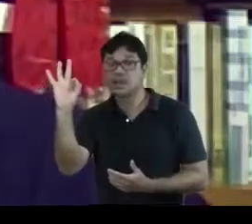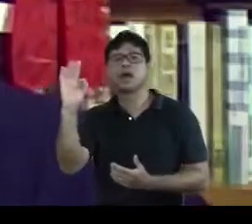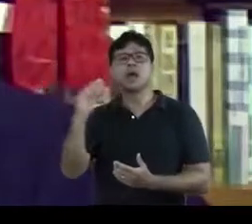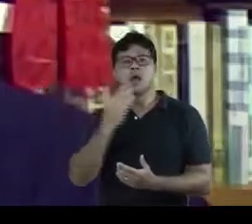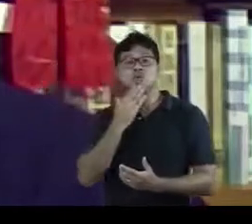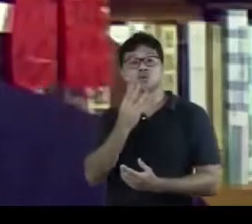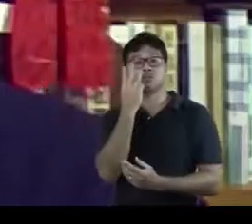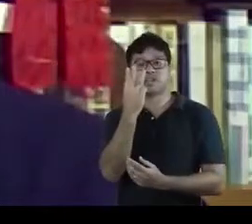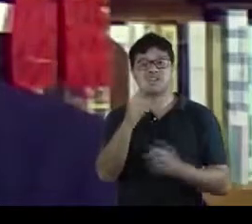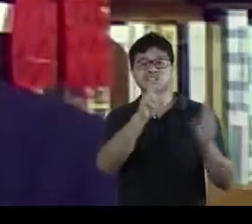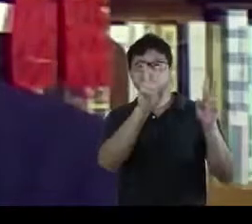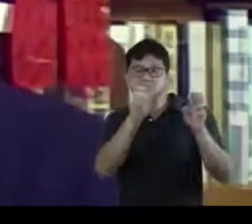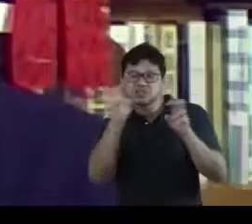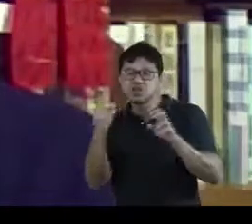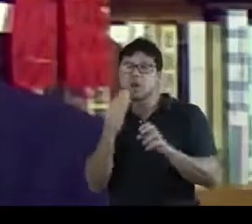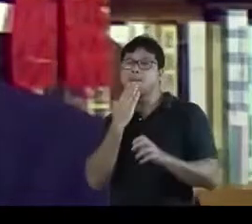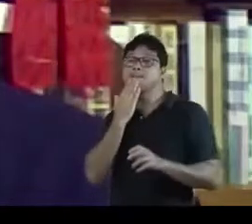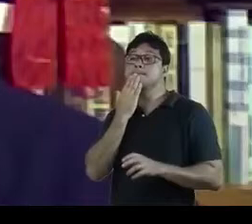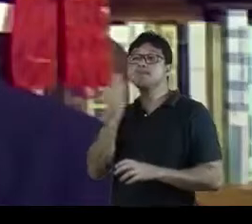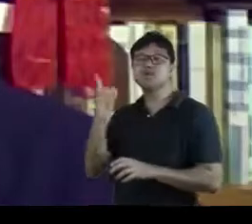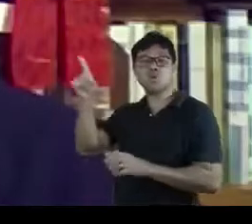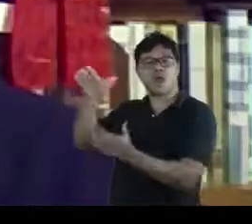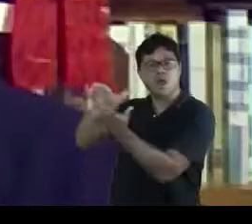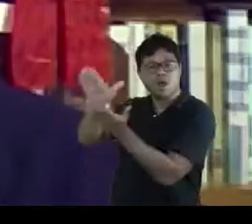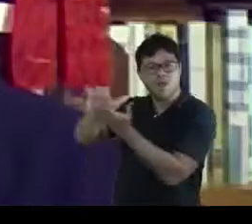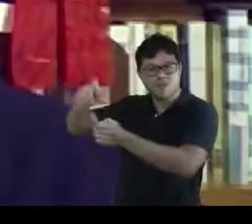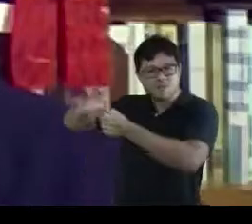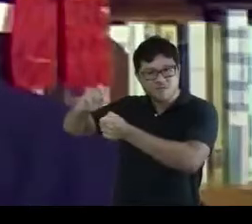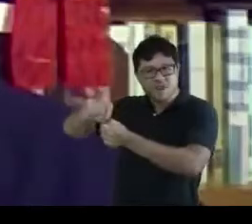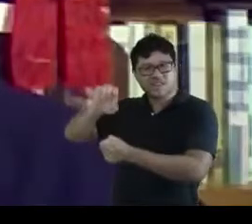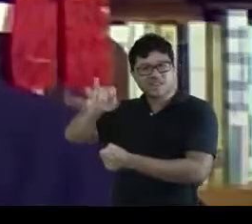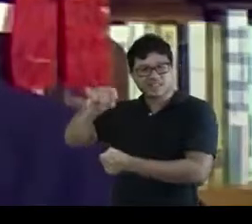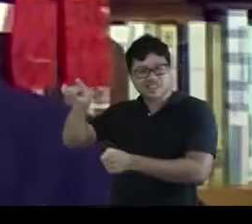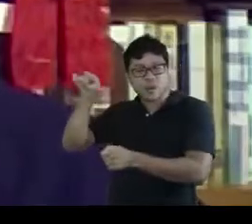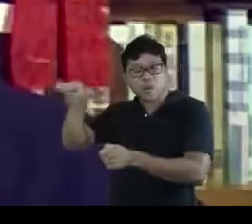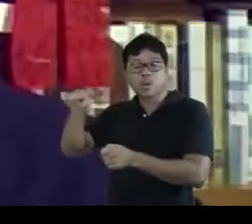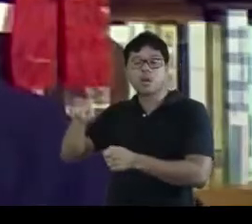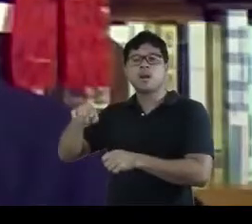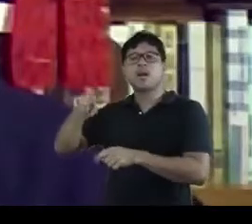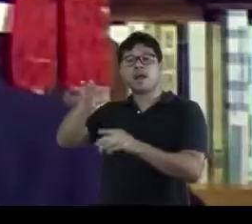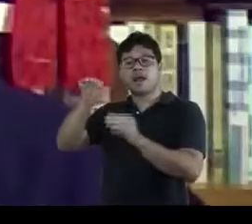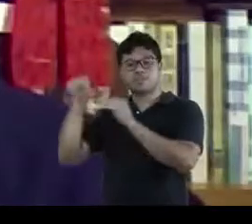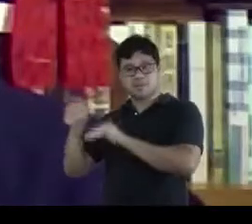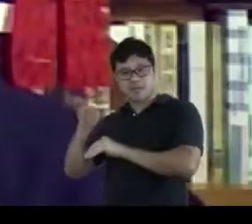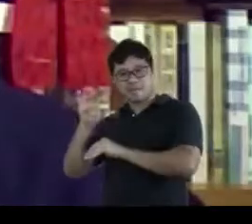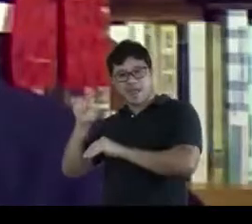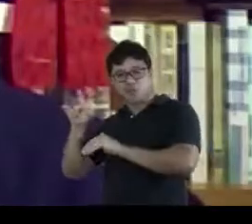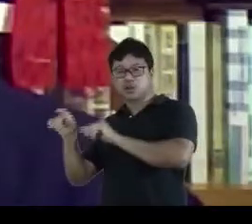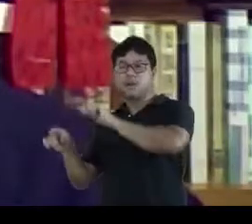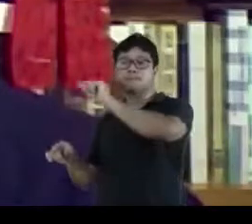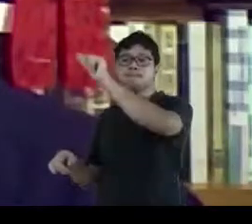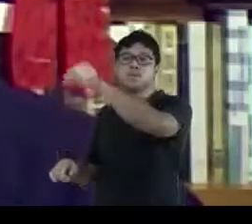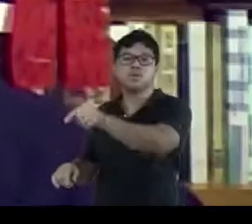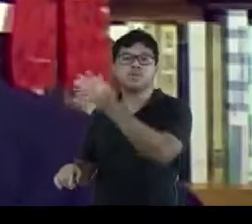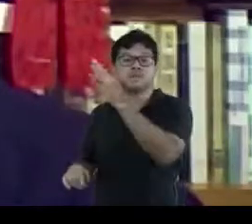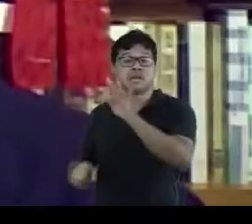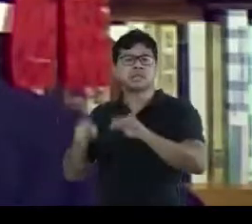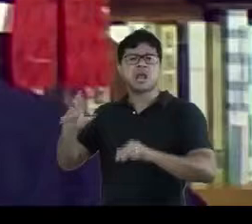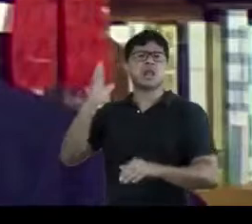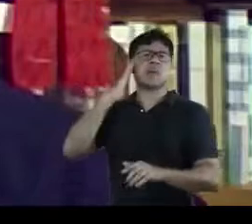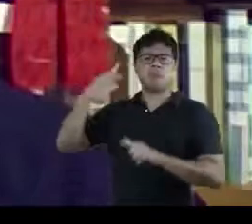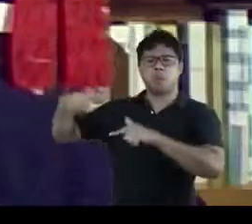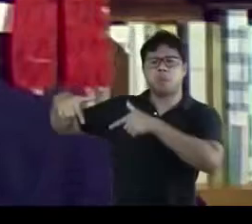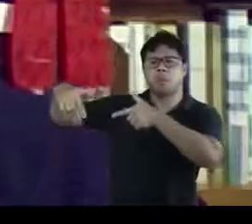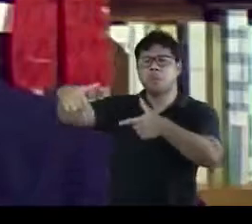encomendou três títulos ao editor Jean-Paul Mellini, toscano, radicado na Bélgica, que ficou conhecido como um dos mais